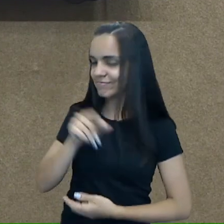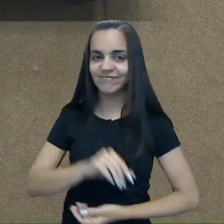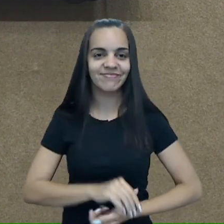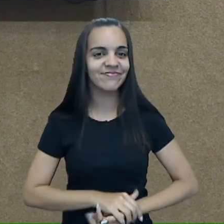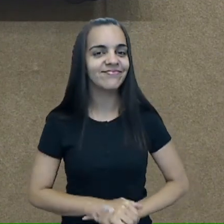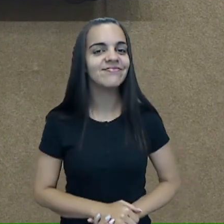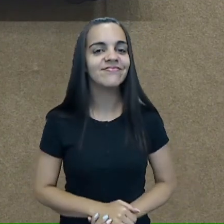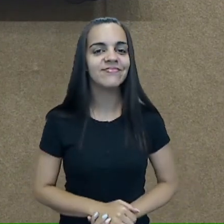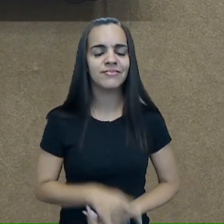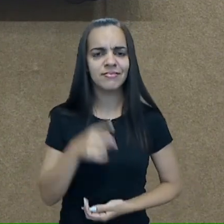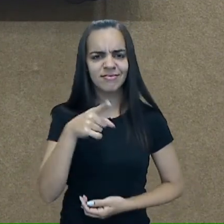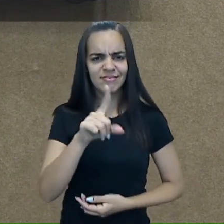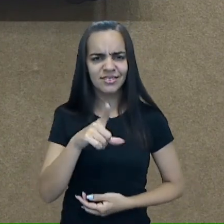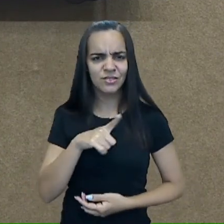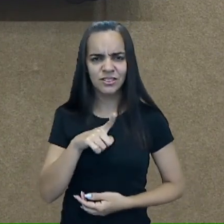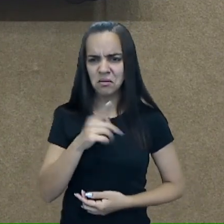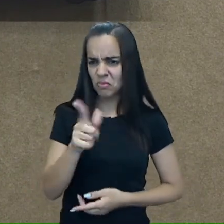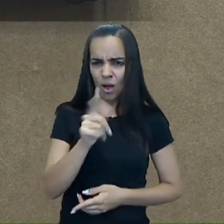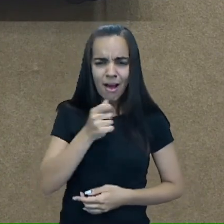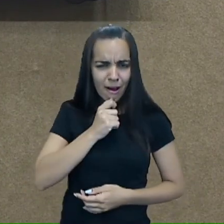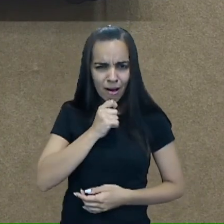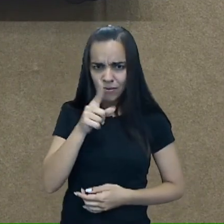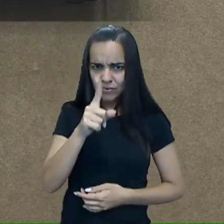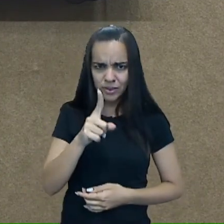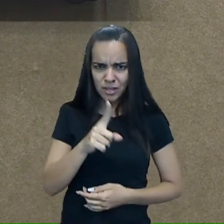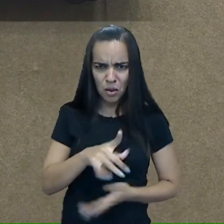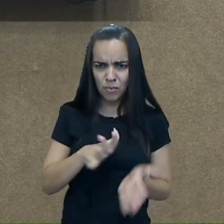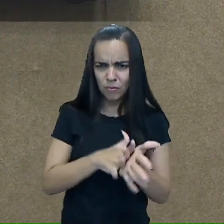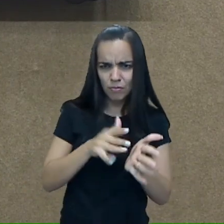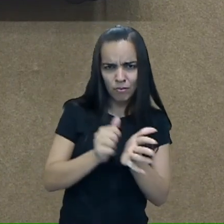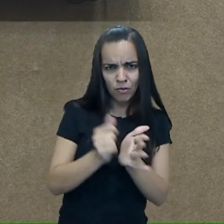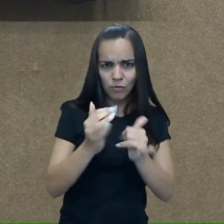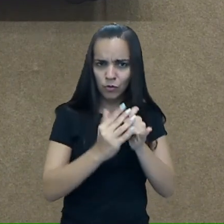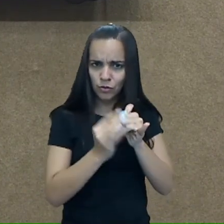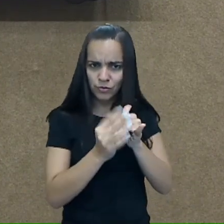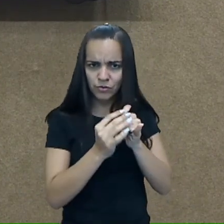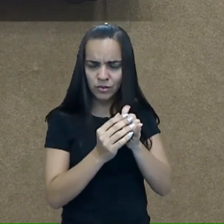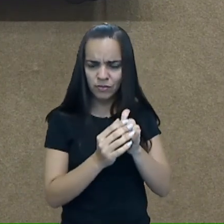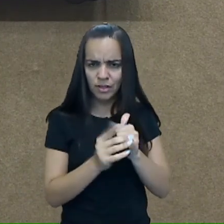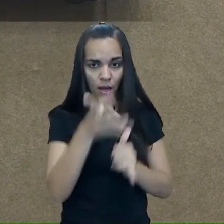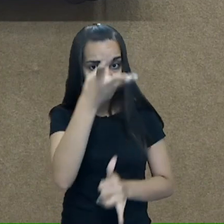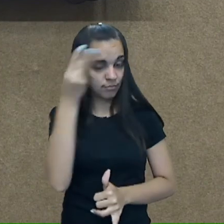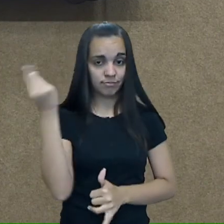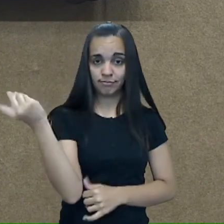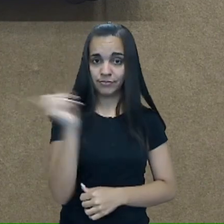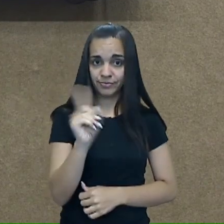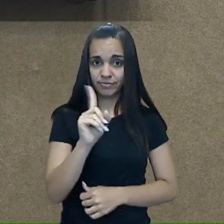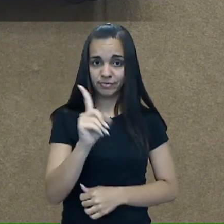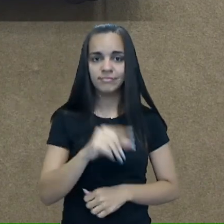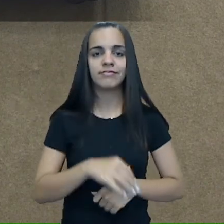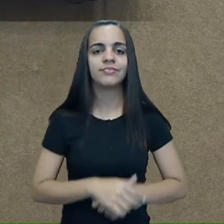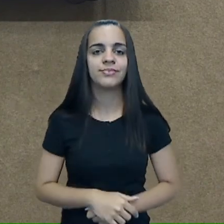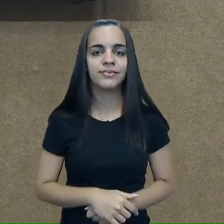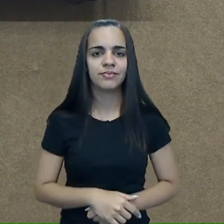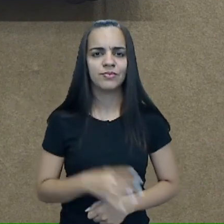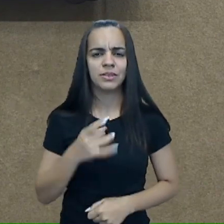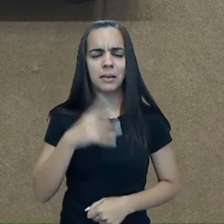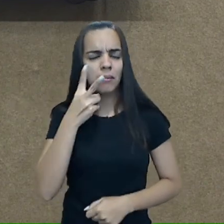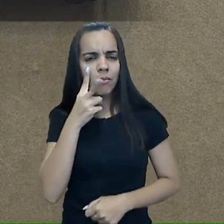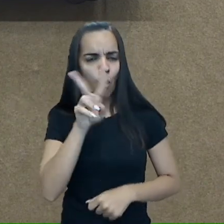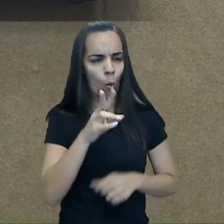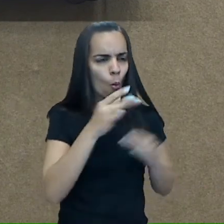da tela. Se vocês ainda não se inscreveram no nosso canal do YouTube, não deixe de se inscrever para rever as nossas